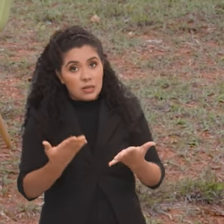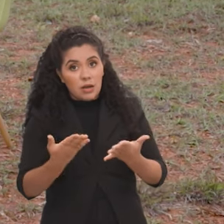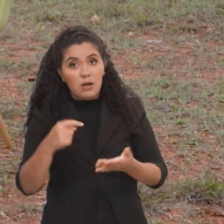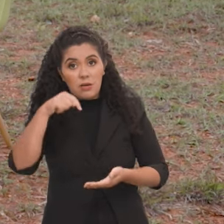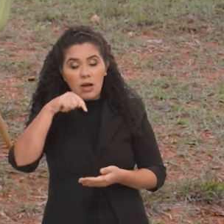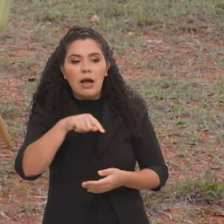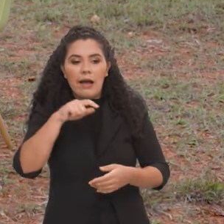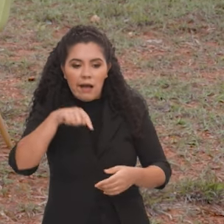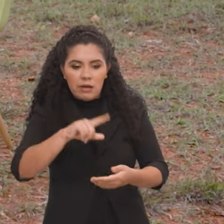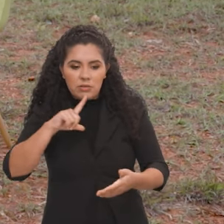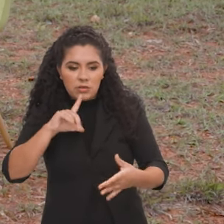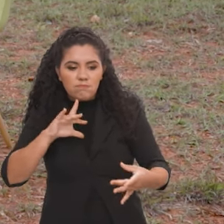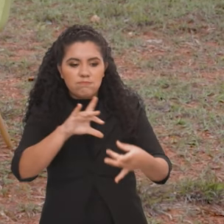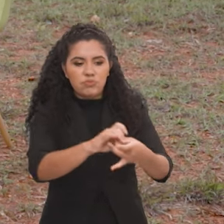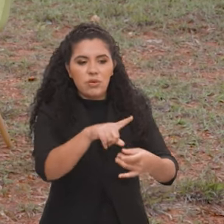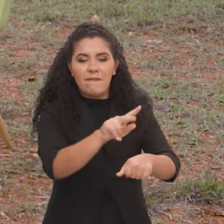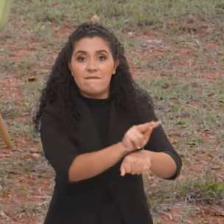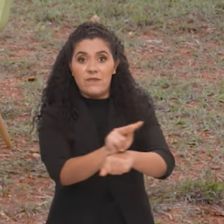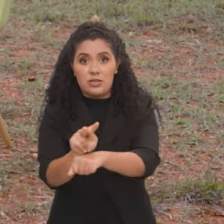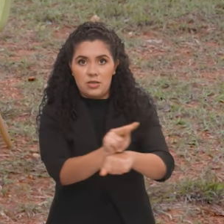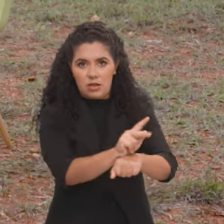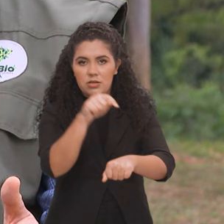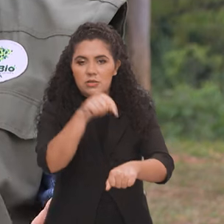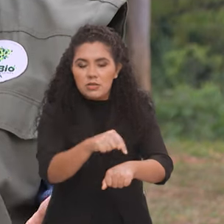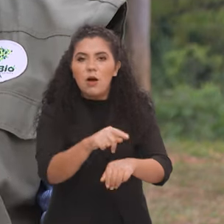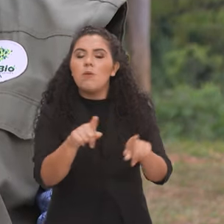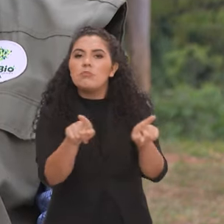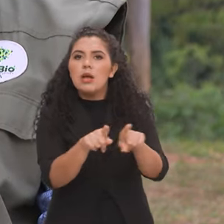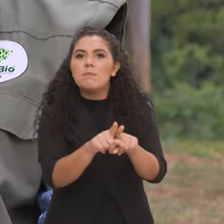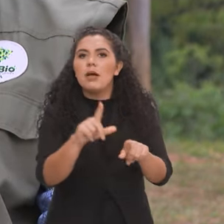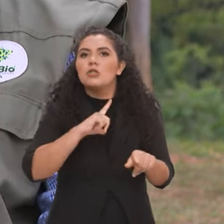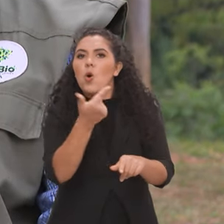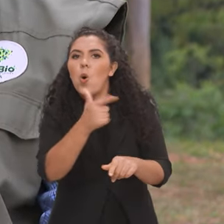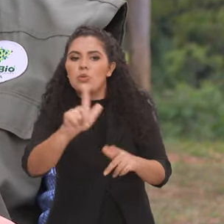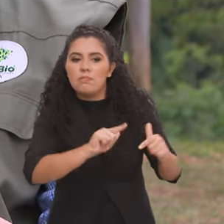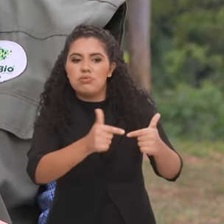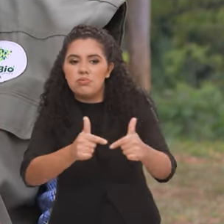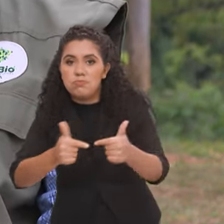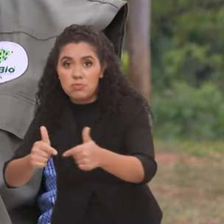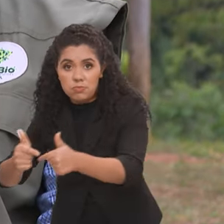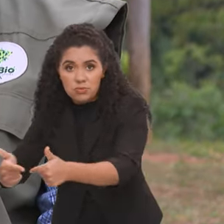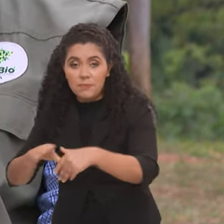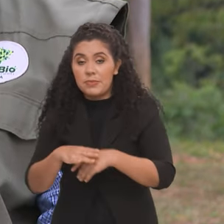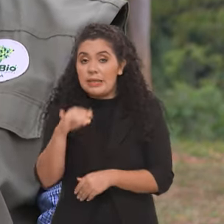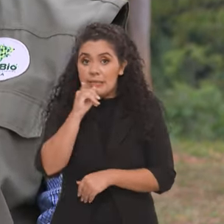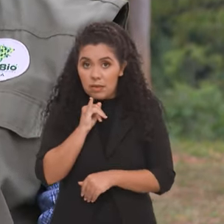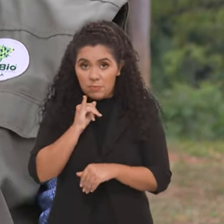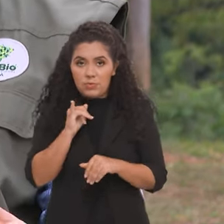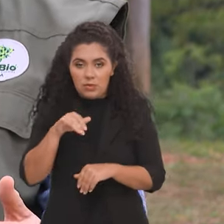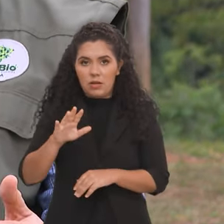aliada da fiscalização, por exemplo, como também de outras frentes de atuação. No caso da fiscalização,